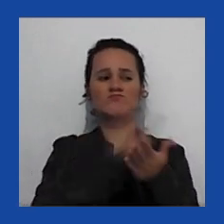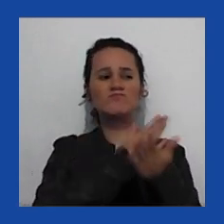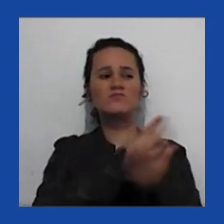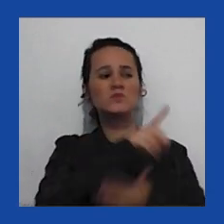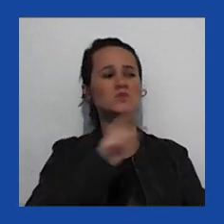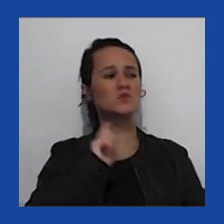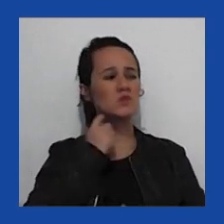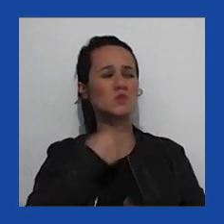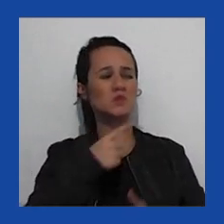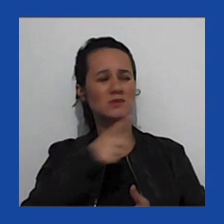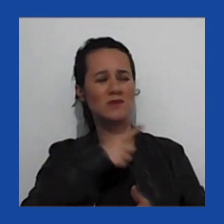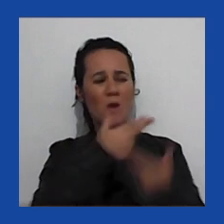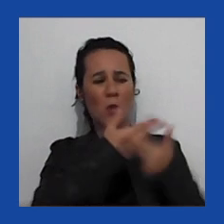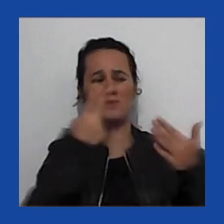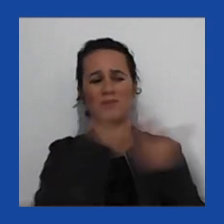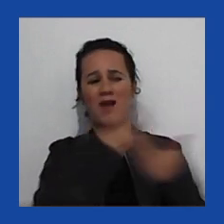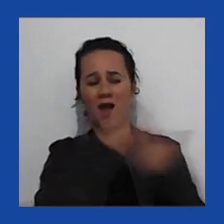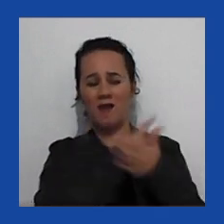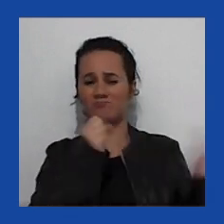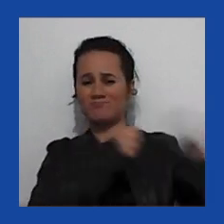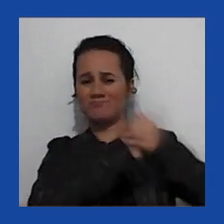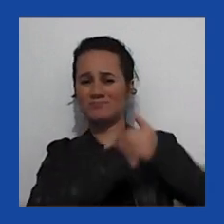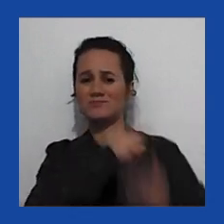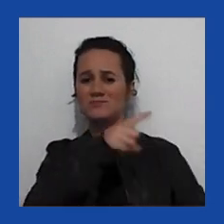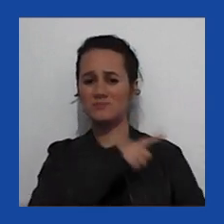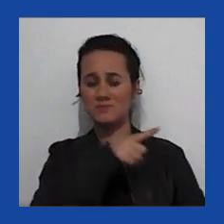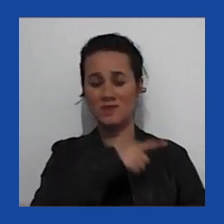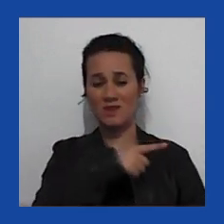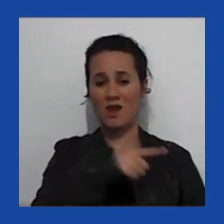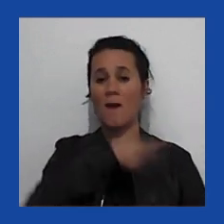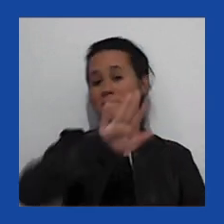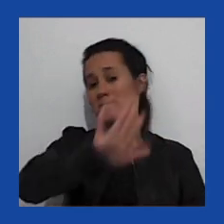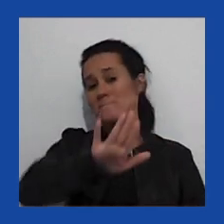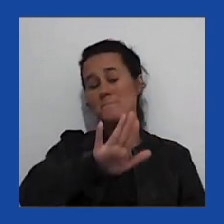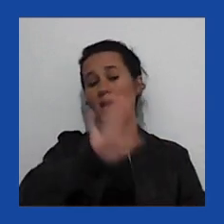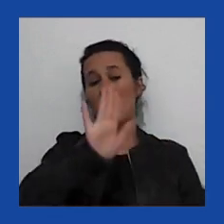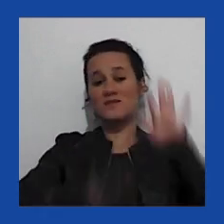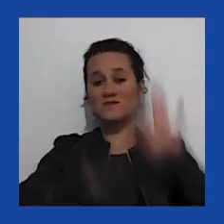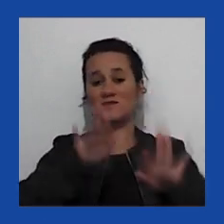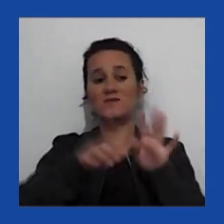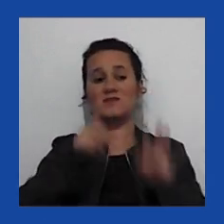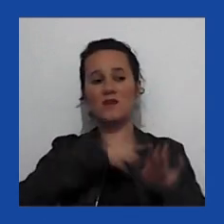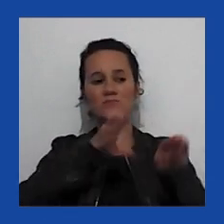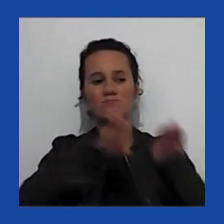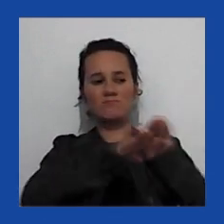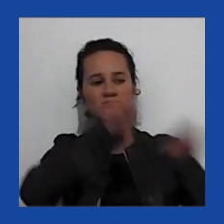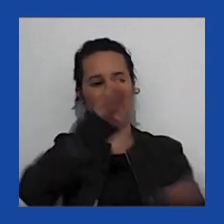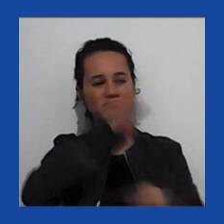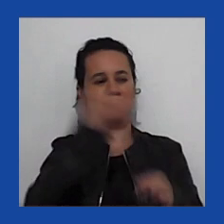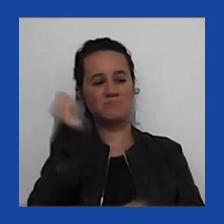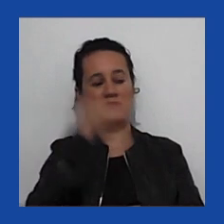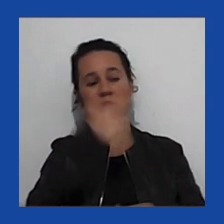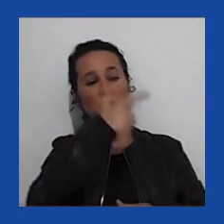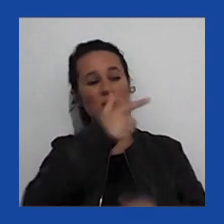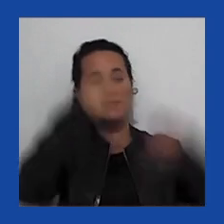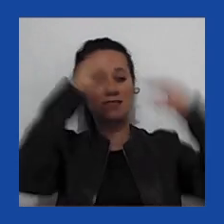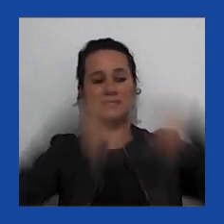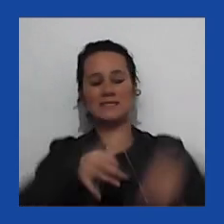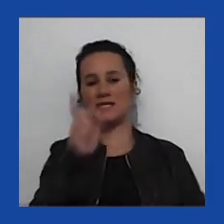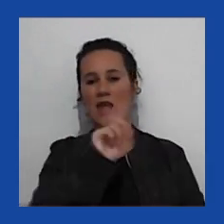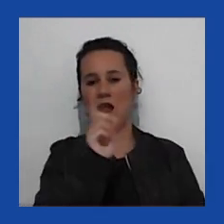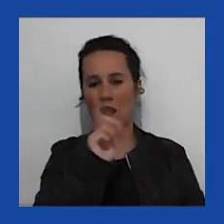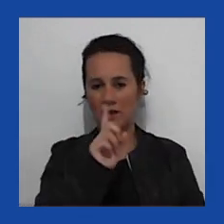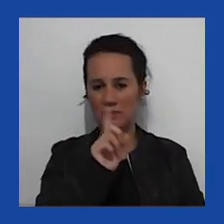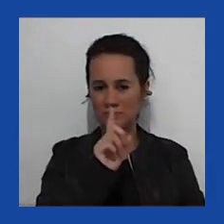Discursos populistas são capazes de identificar desigualdades, injustiça. Se você